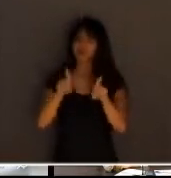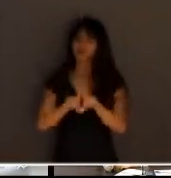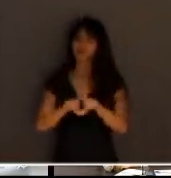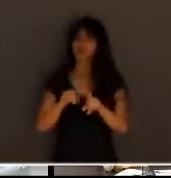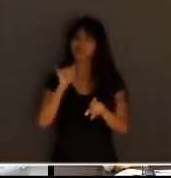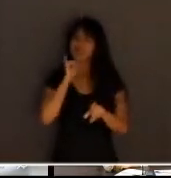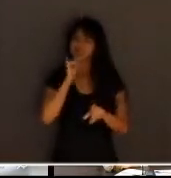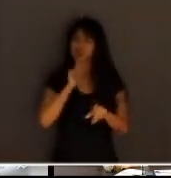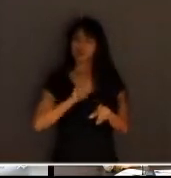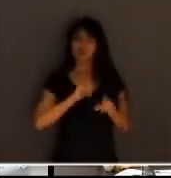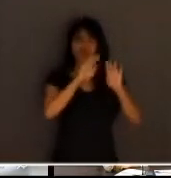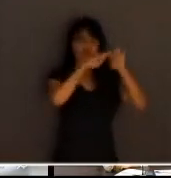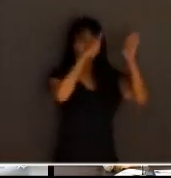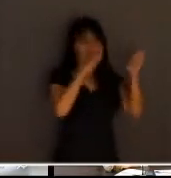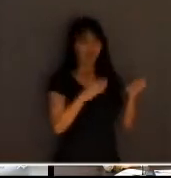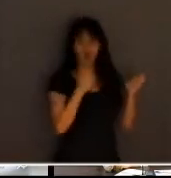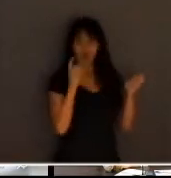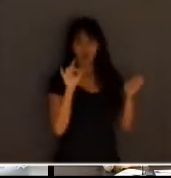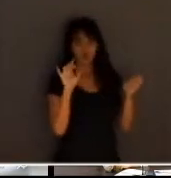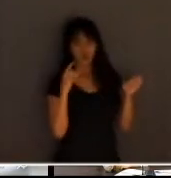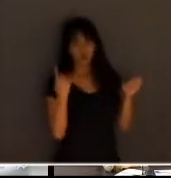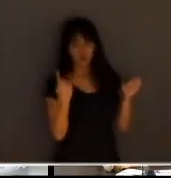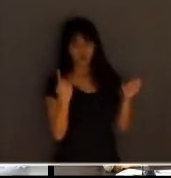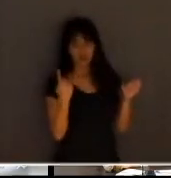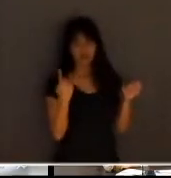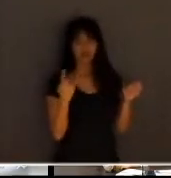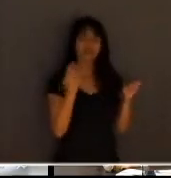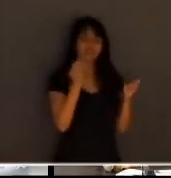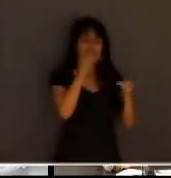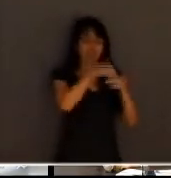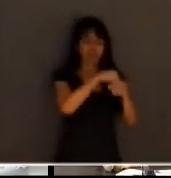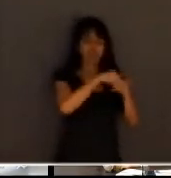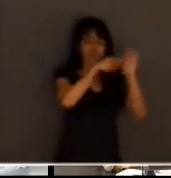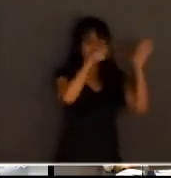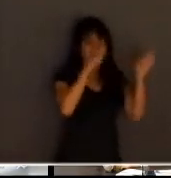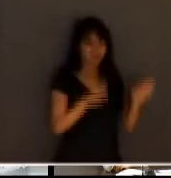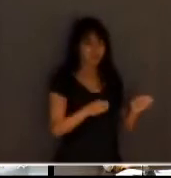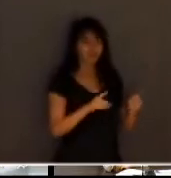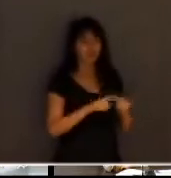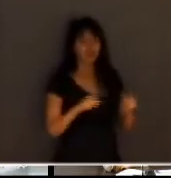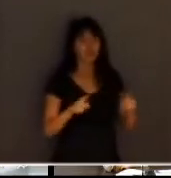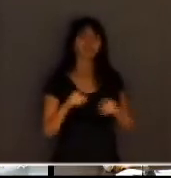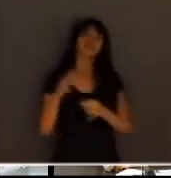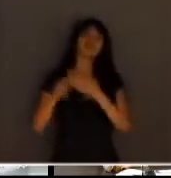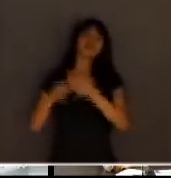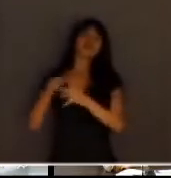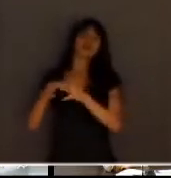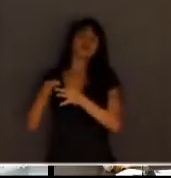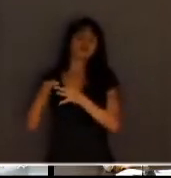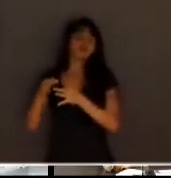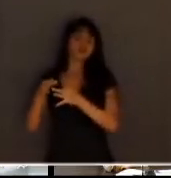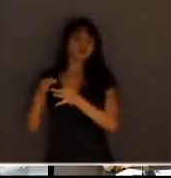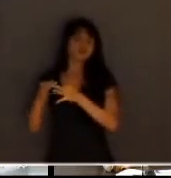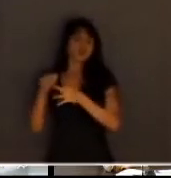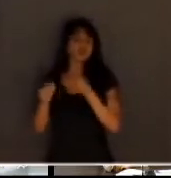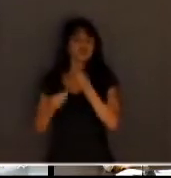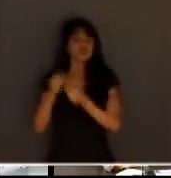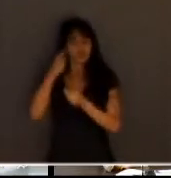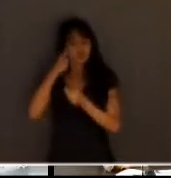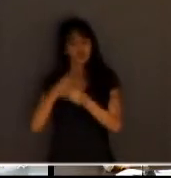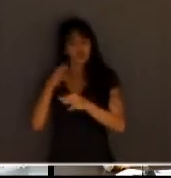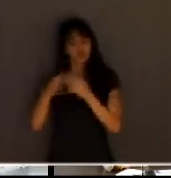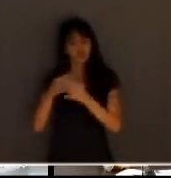cabine só de banheiro lá na parte interna. Então, que o juiz que eu trabalho já está desenvolvendo